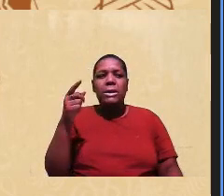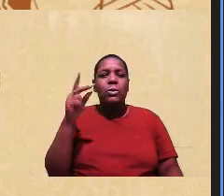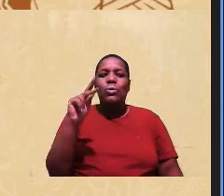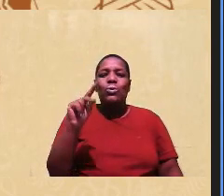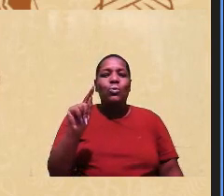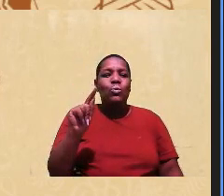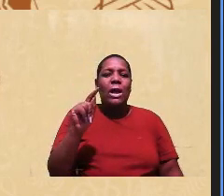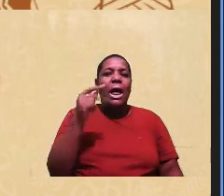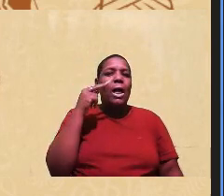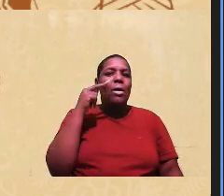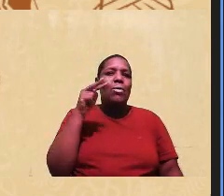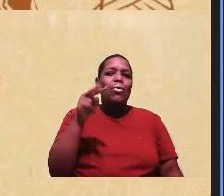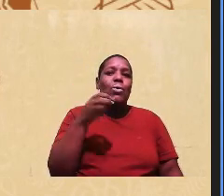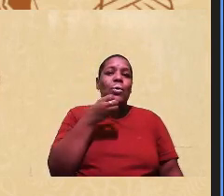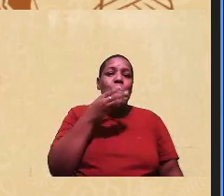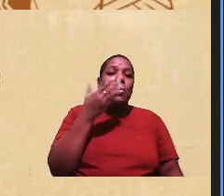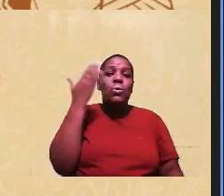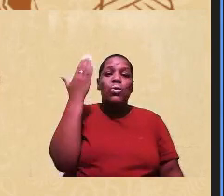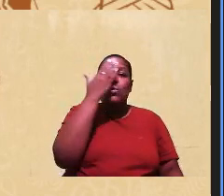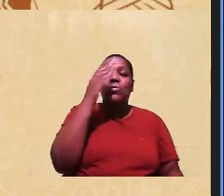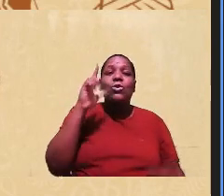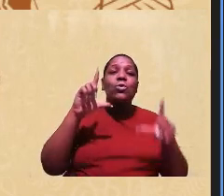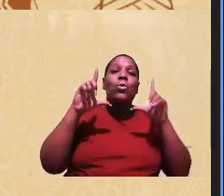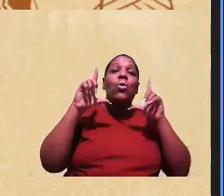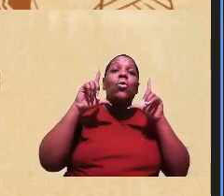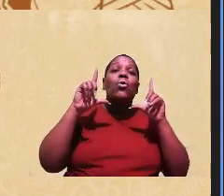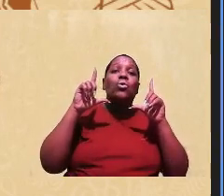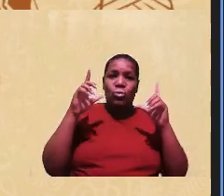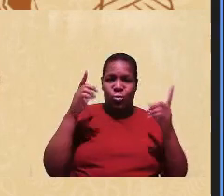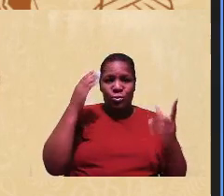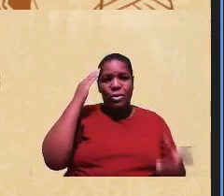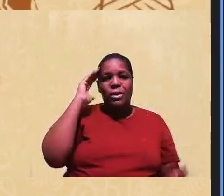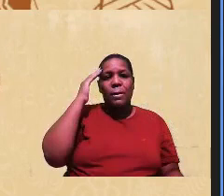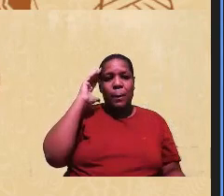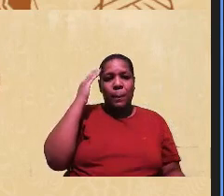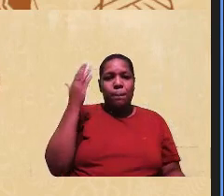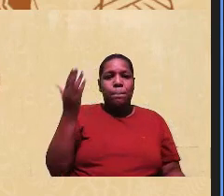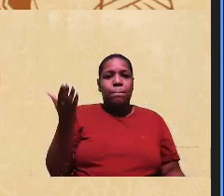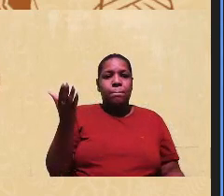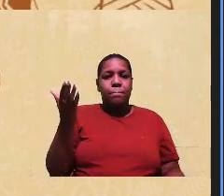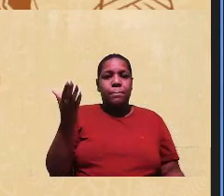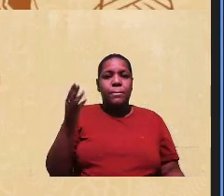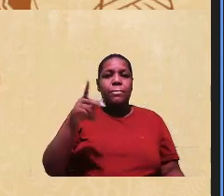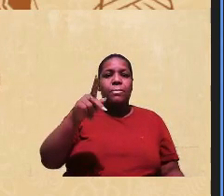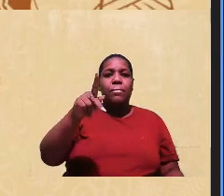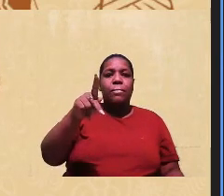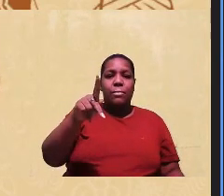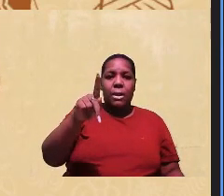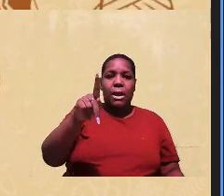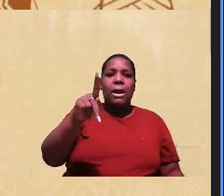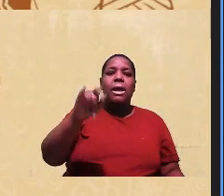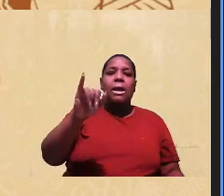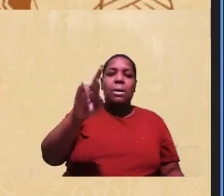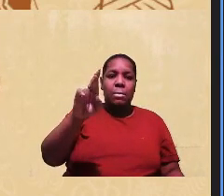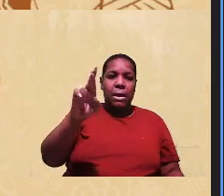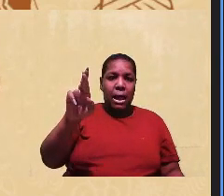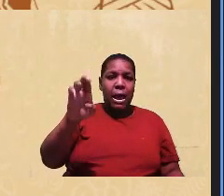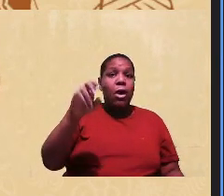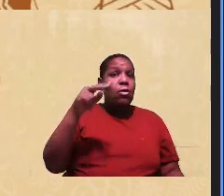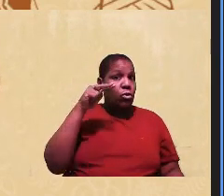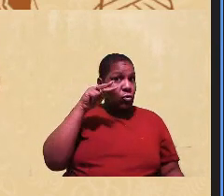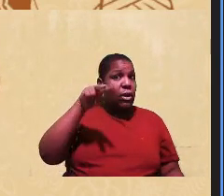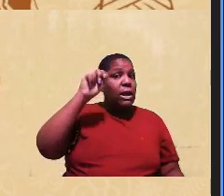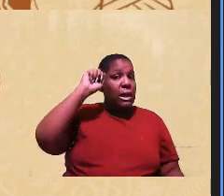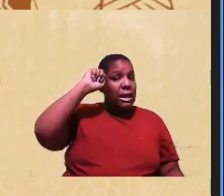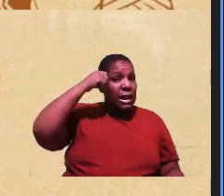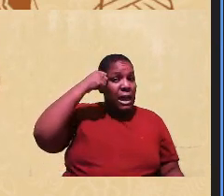ficaria muito bom porque eu não estou conseguindo ver o teu rosto, tá? A Pierre também, estou vendo, que é negro, mas não